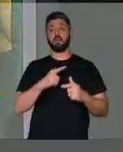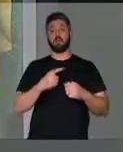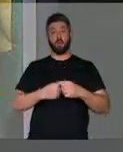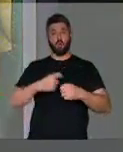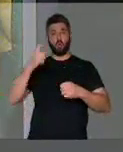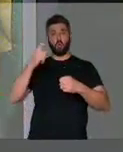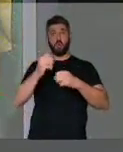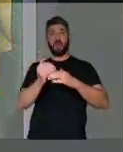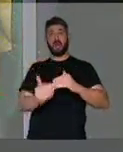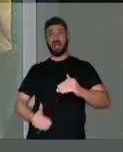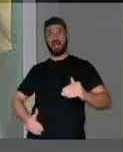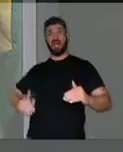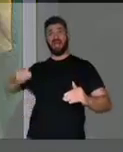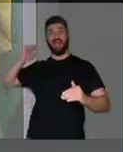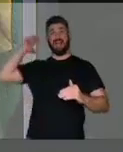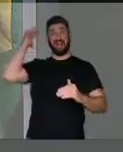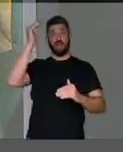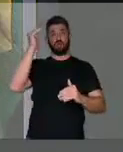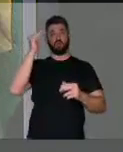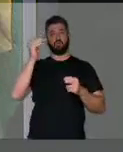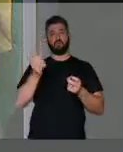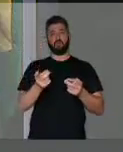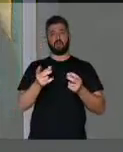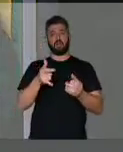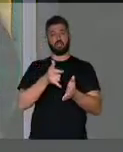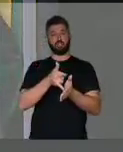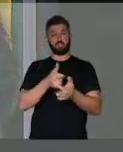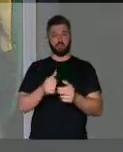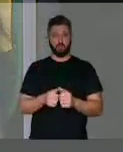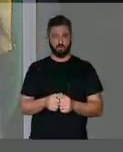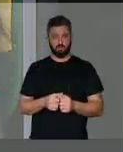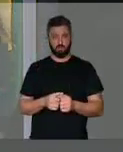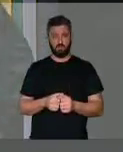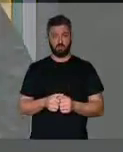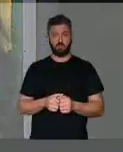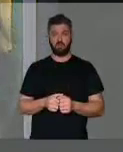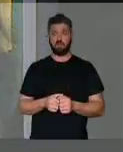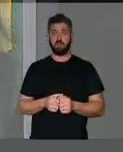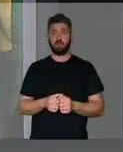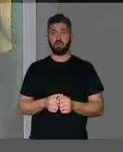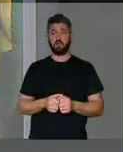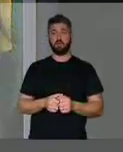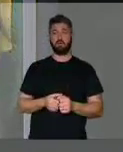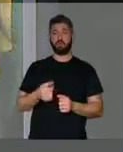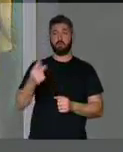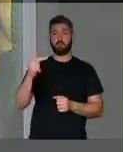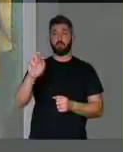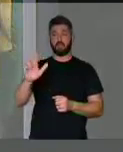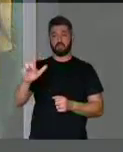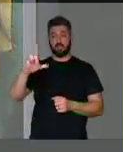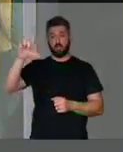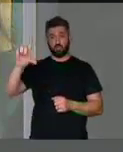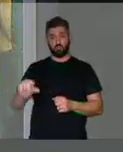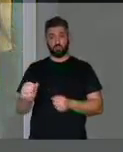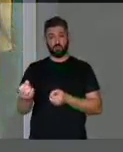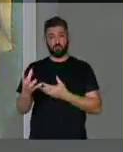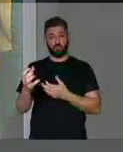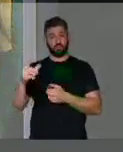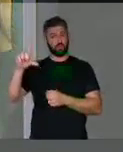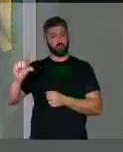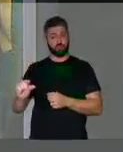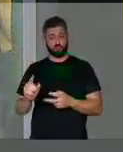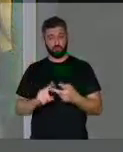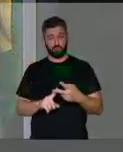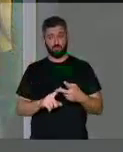lucro muito alta na venda do óleo diesel. Caiu o custo de produção no pré-sal, todo mundo sabe disso, e